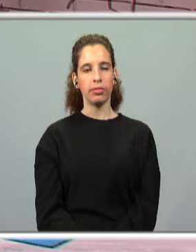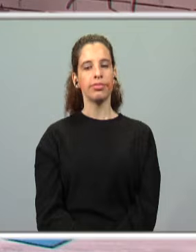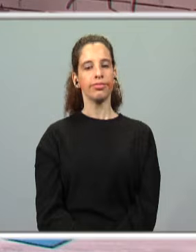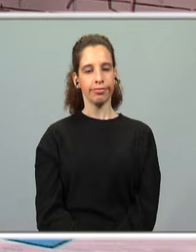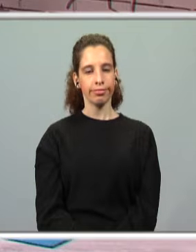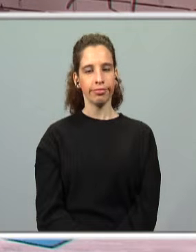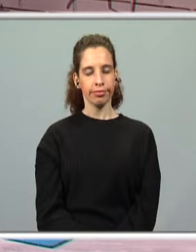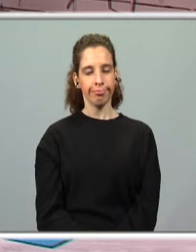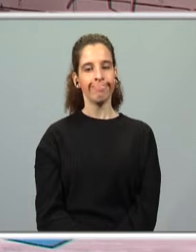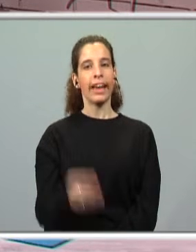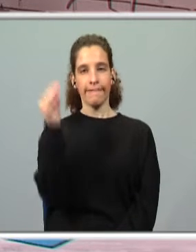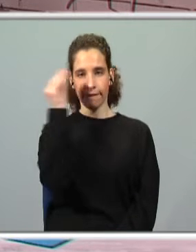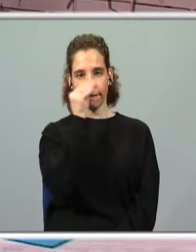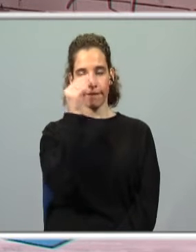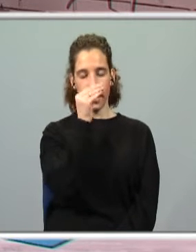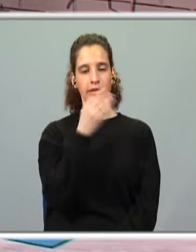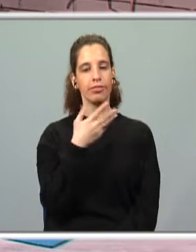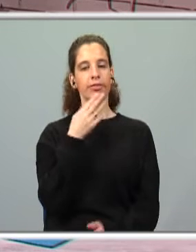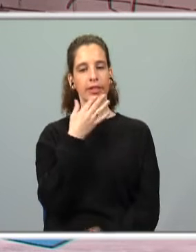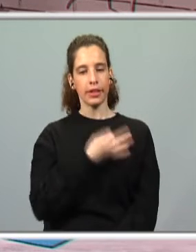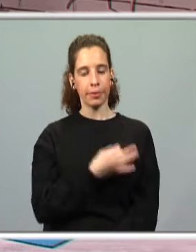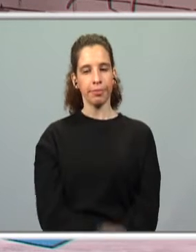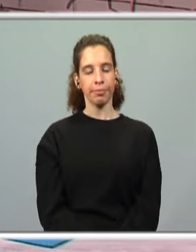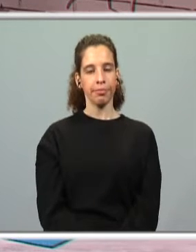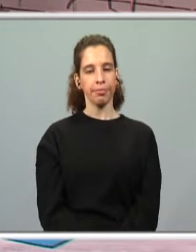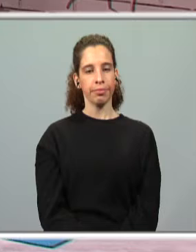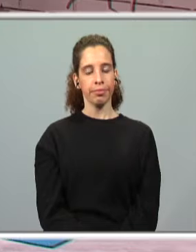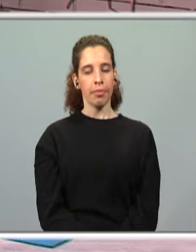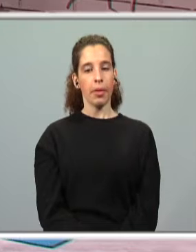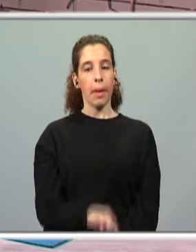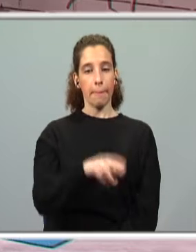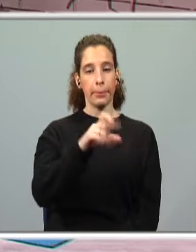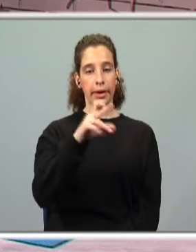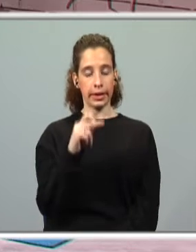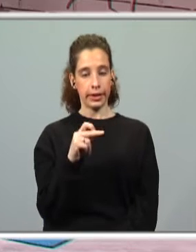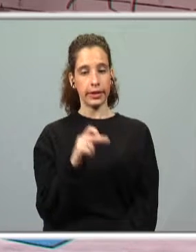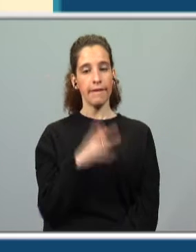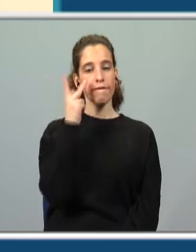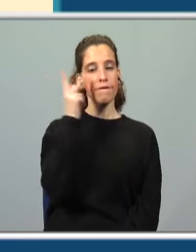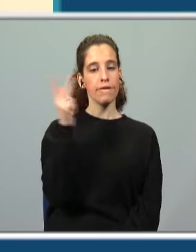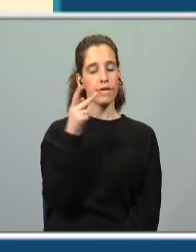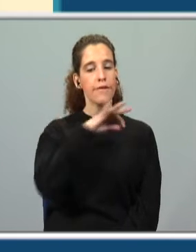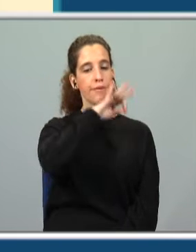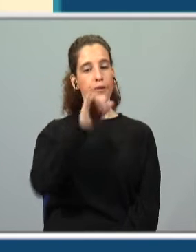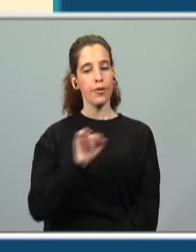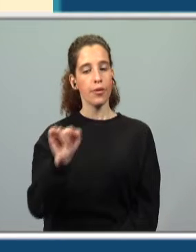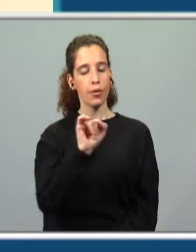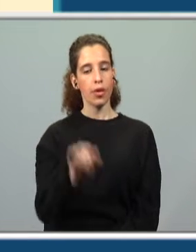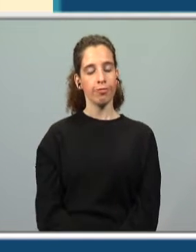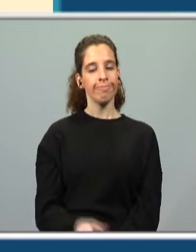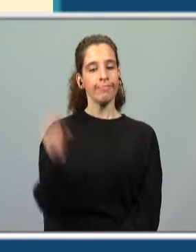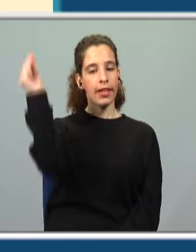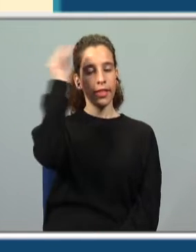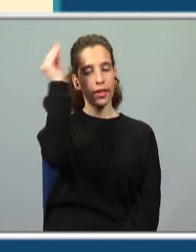Acertamos. É falso. E? Porque Maria Poeirinha vivia com a sua família